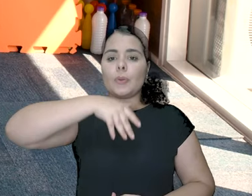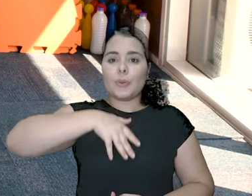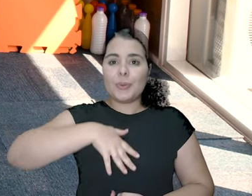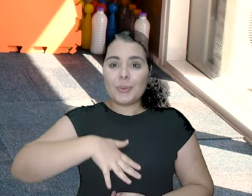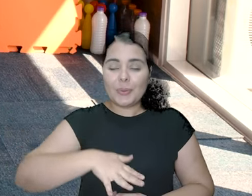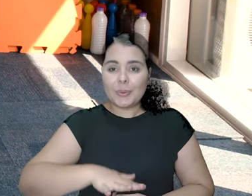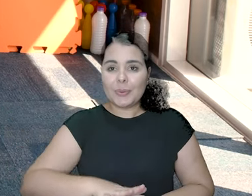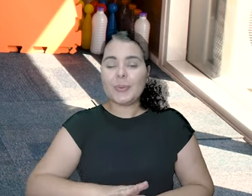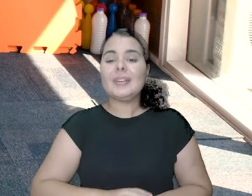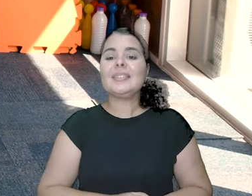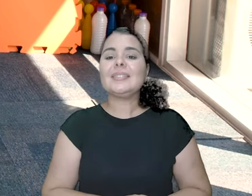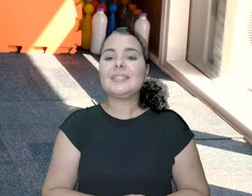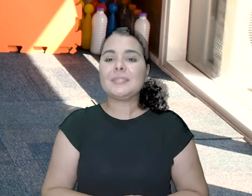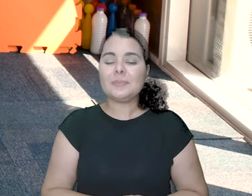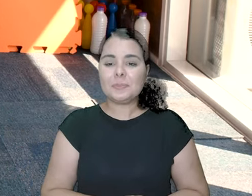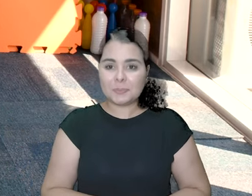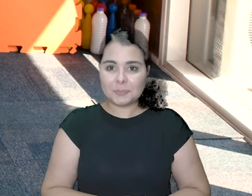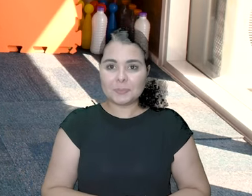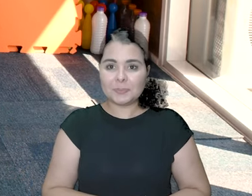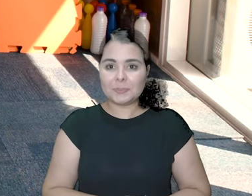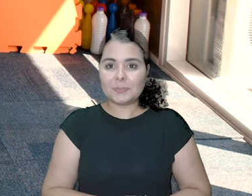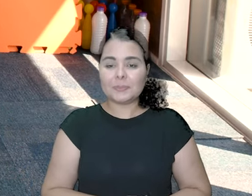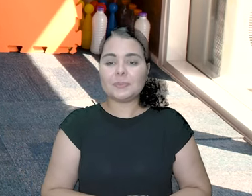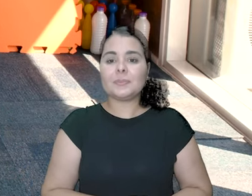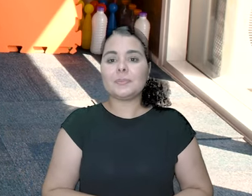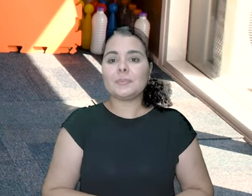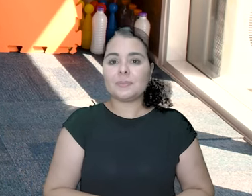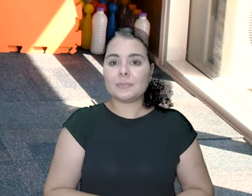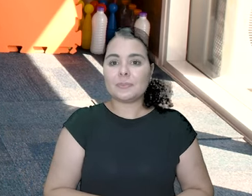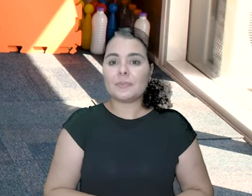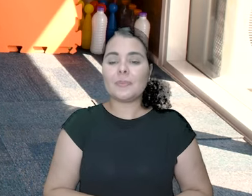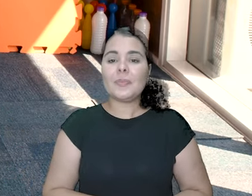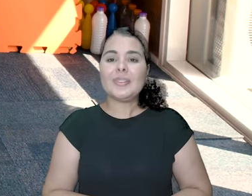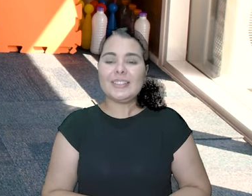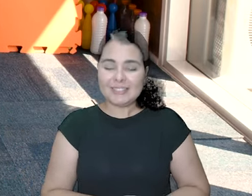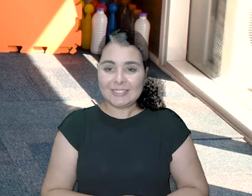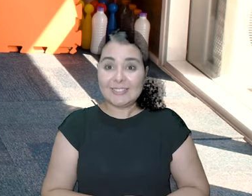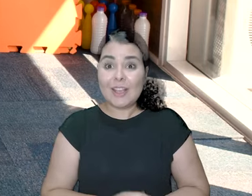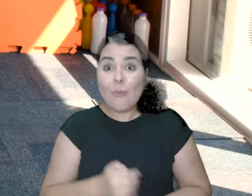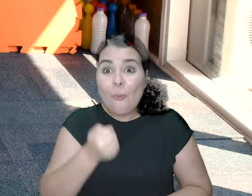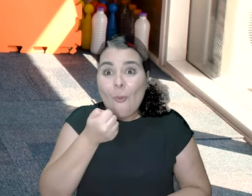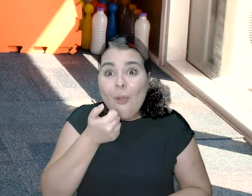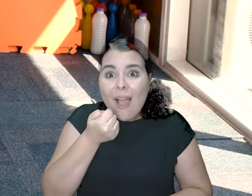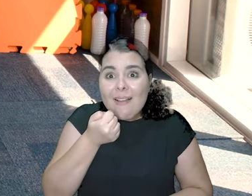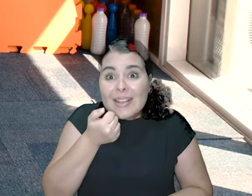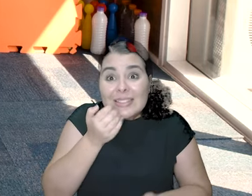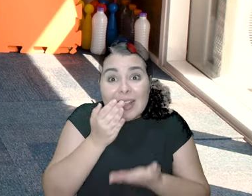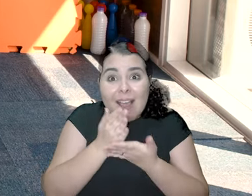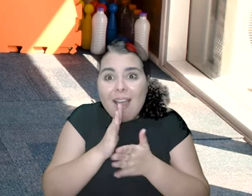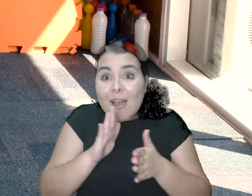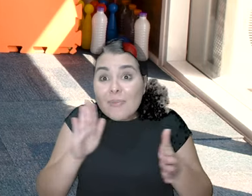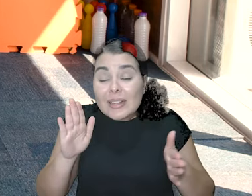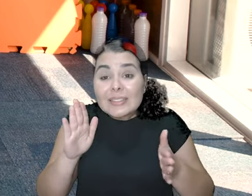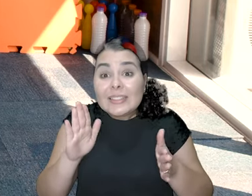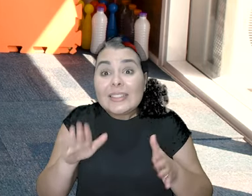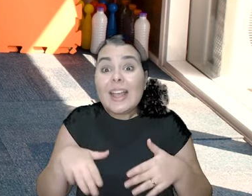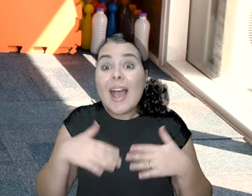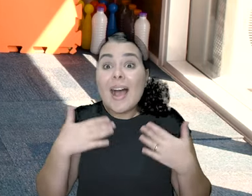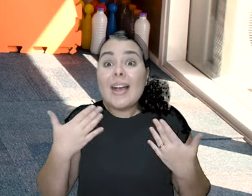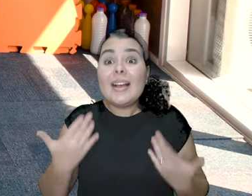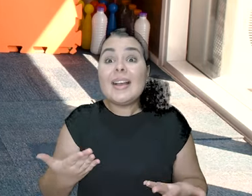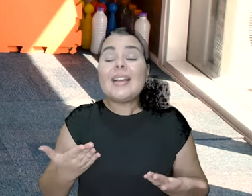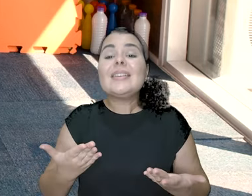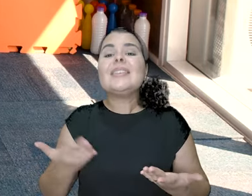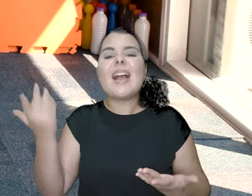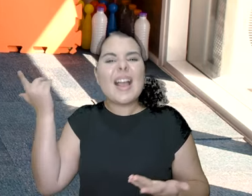E vai! E vai! Mais um pouco! Está quase lá! Está terminando! Está